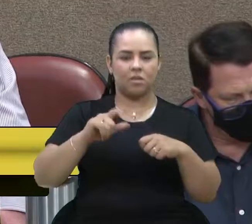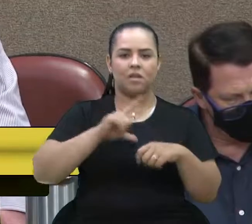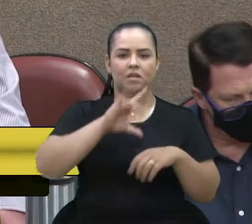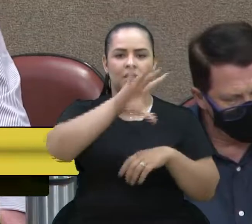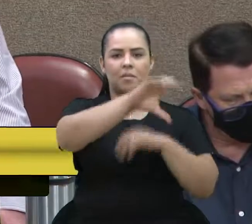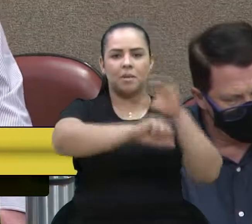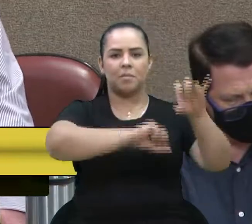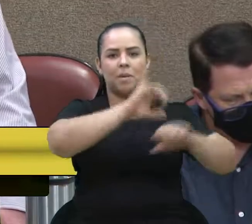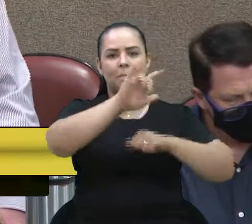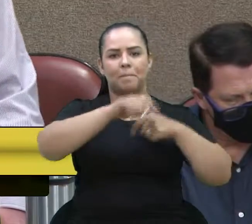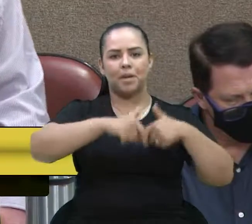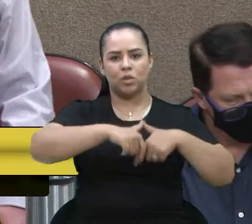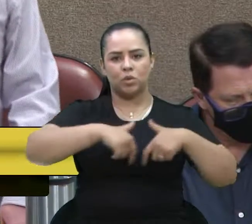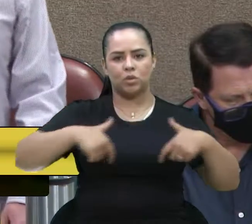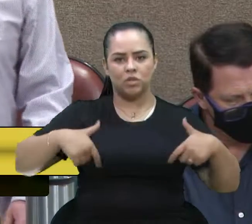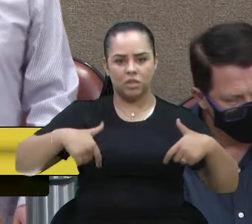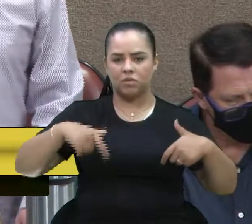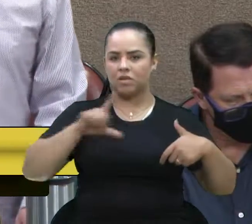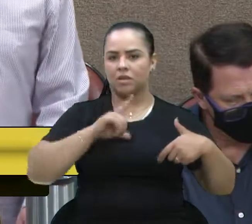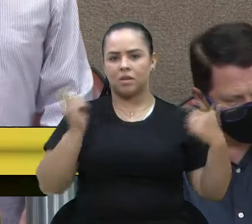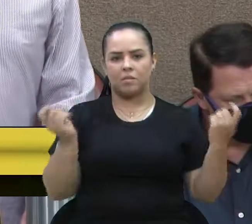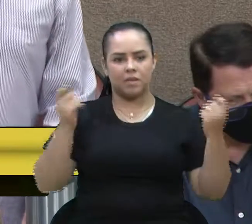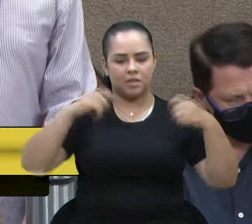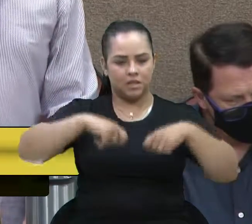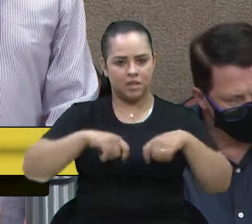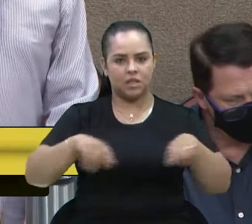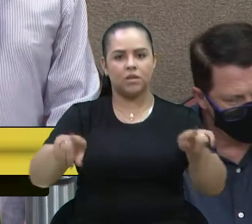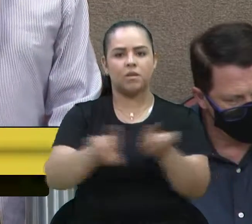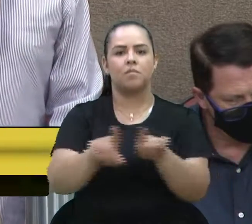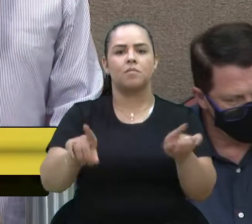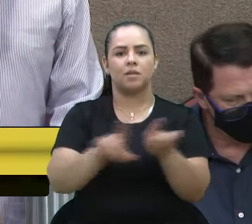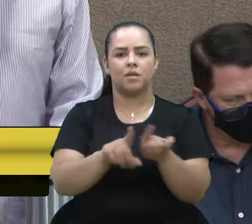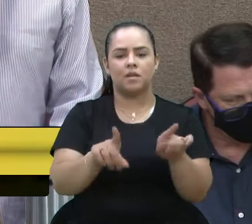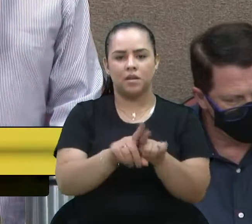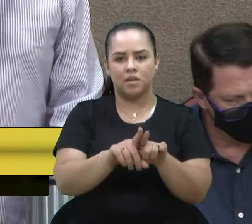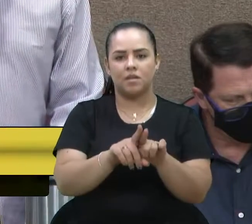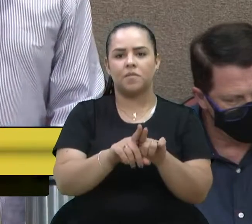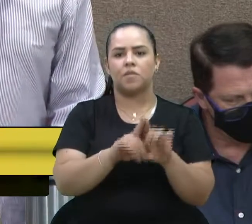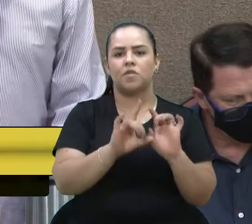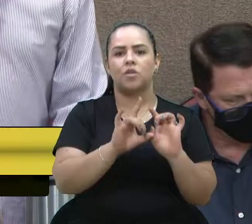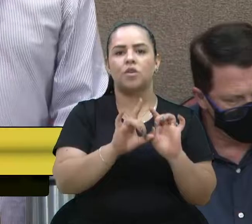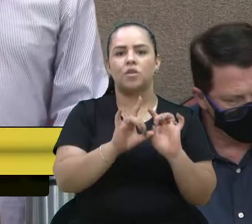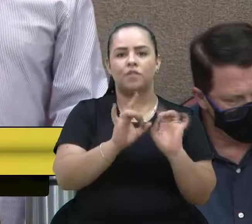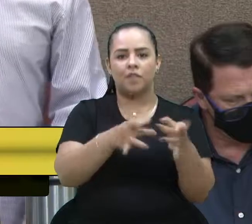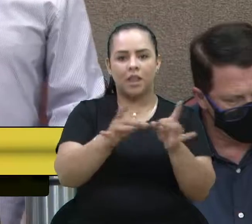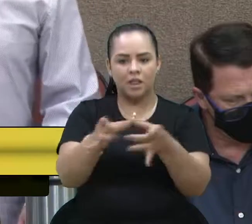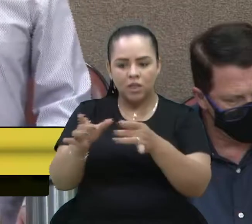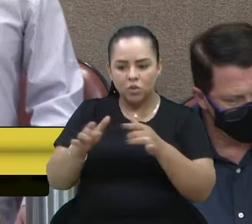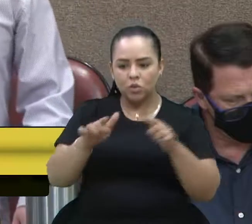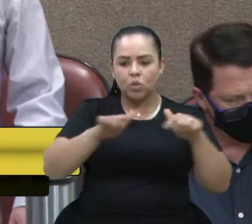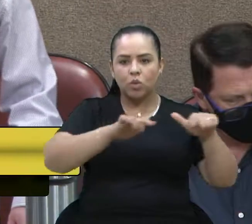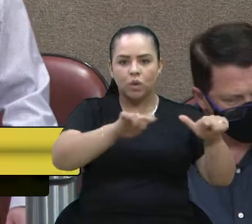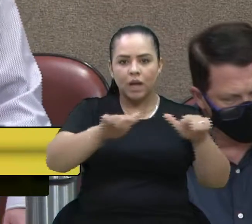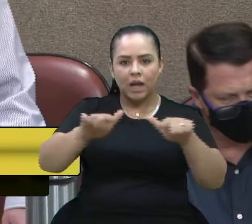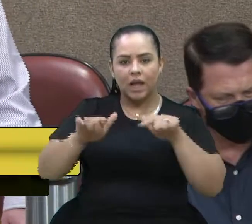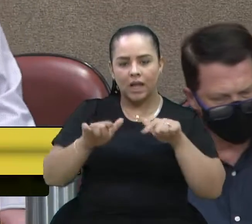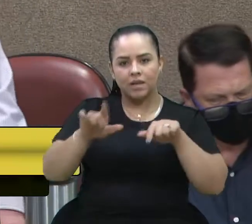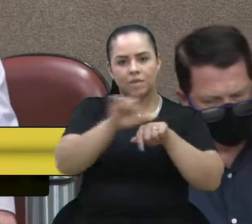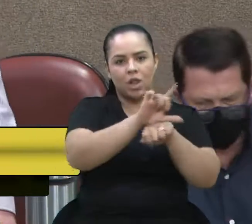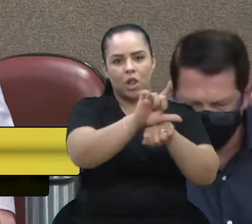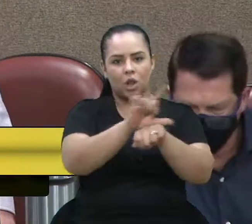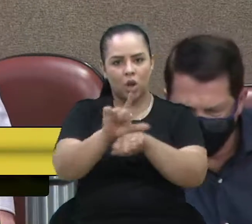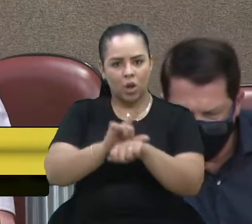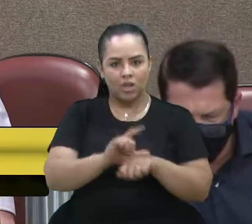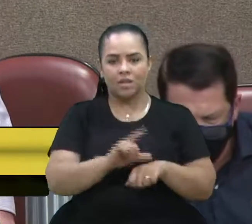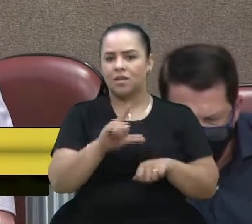patrocínios, que ela tem um grande potencial na comercialização dos espaços, que ela tem uma grande parte